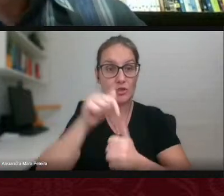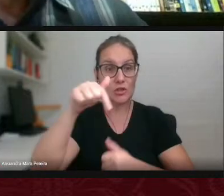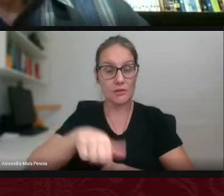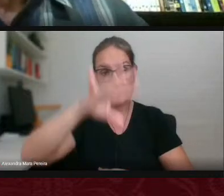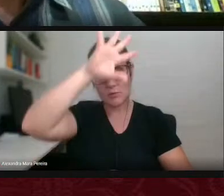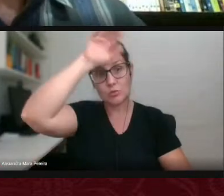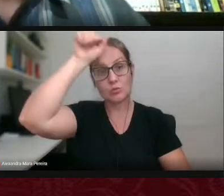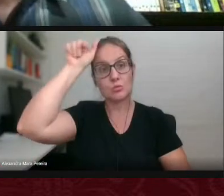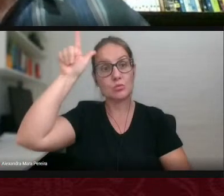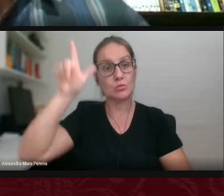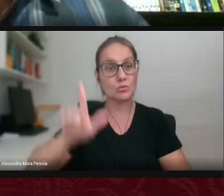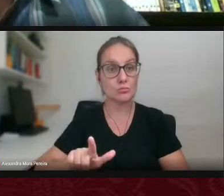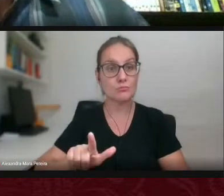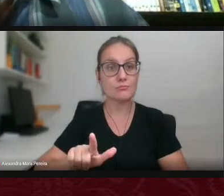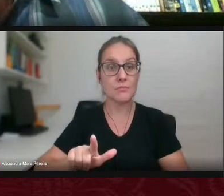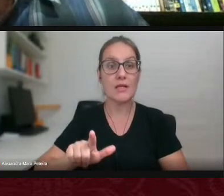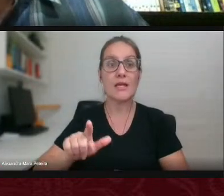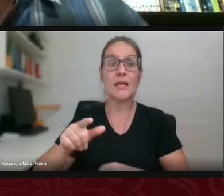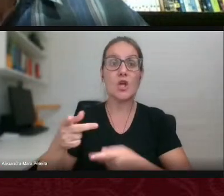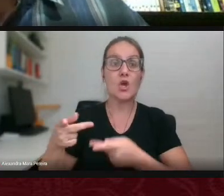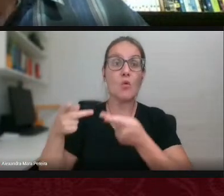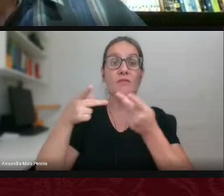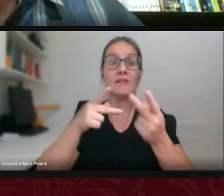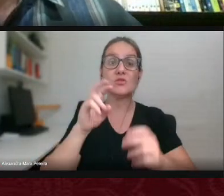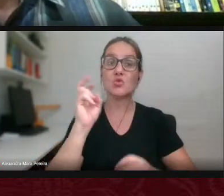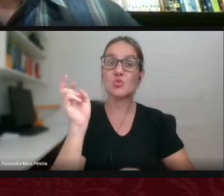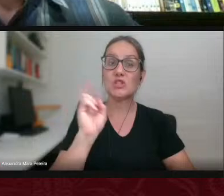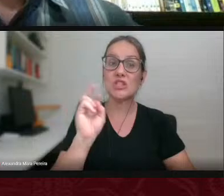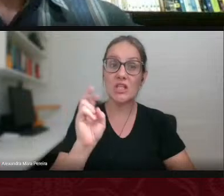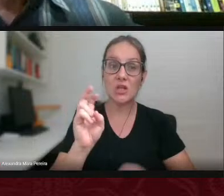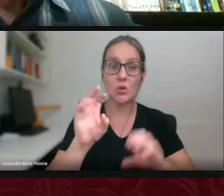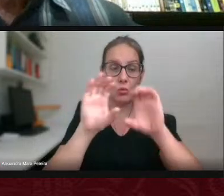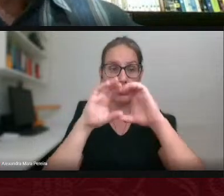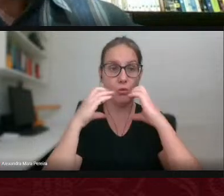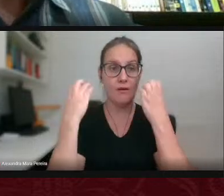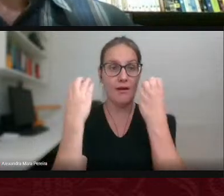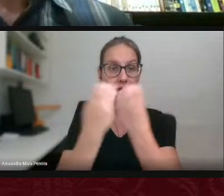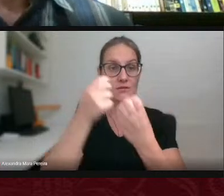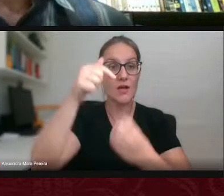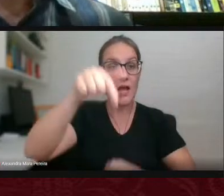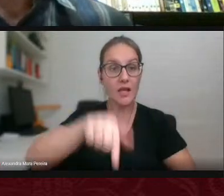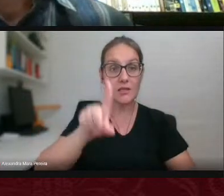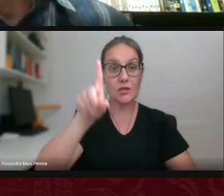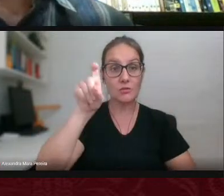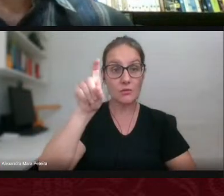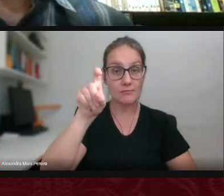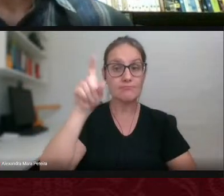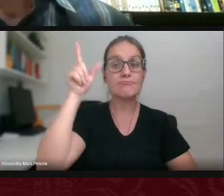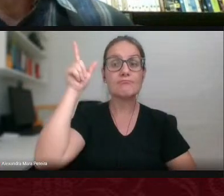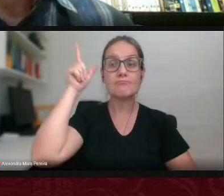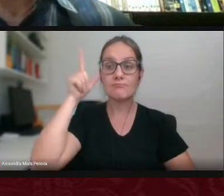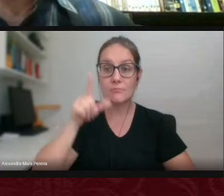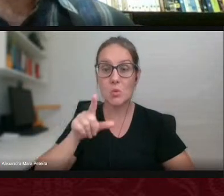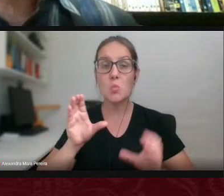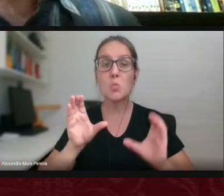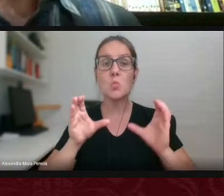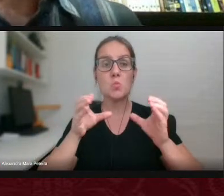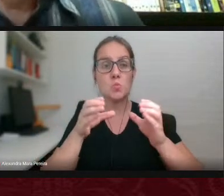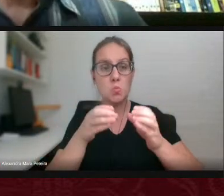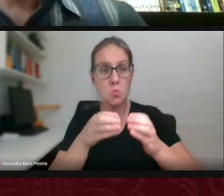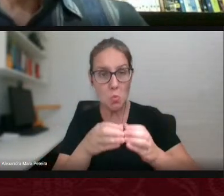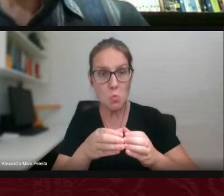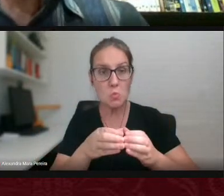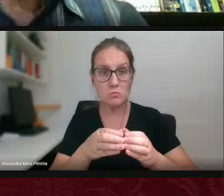o quinto congresso para cá aqui para Dourados e realizamos uma grande equipe uma ampla